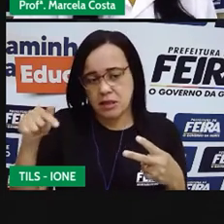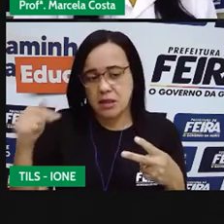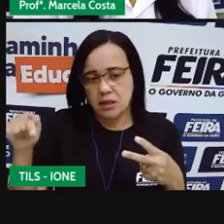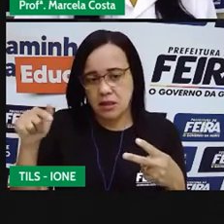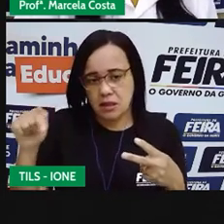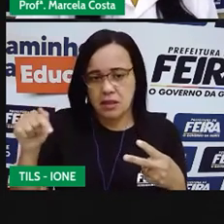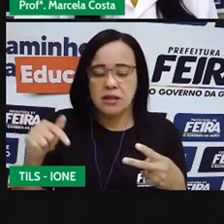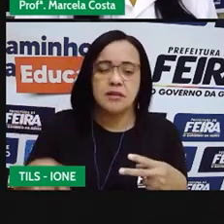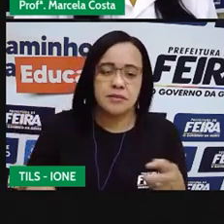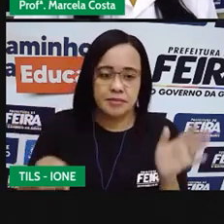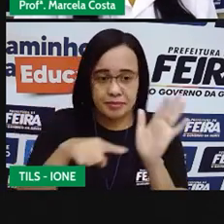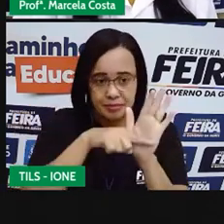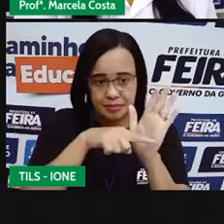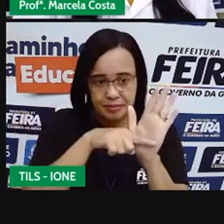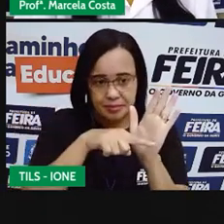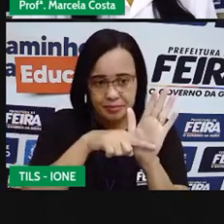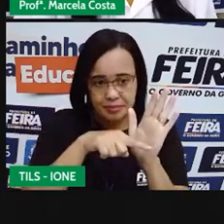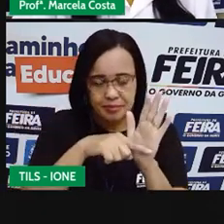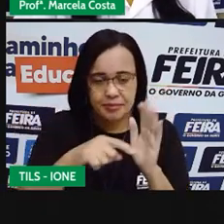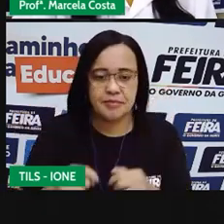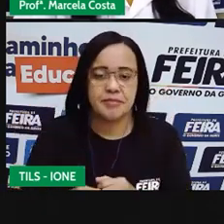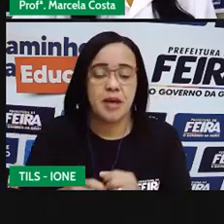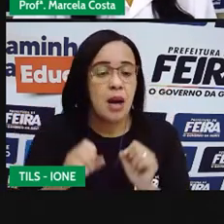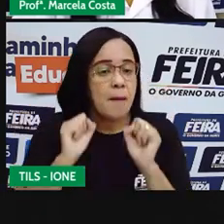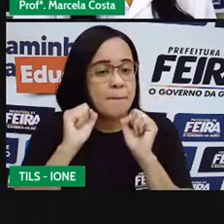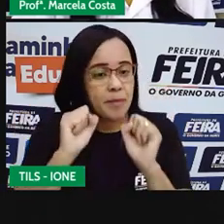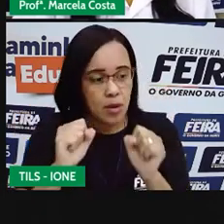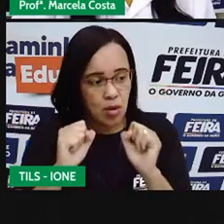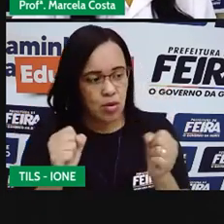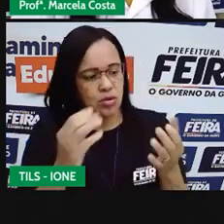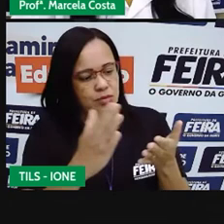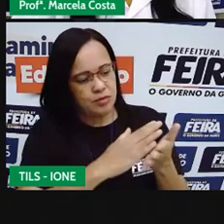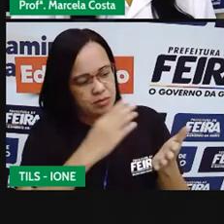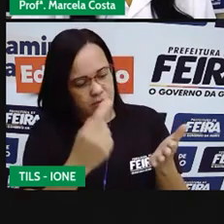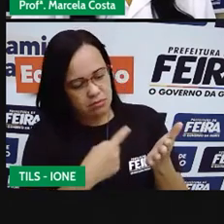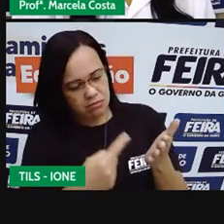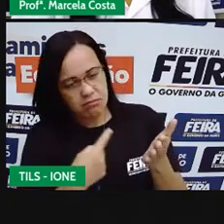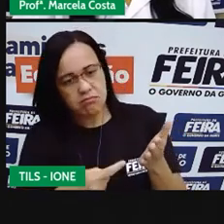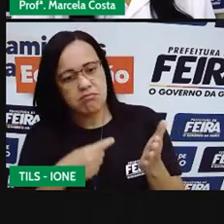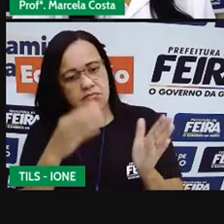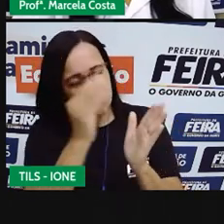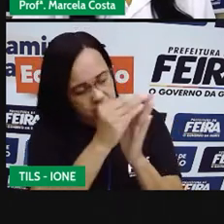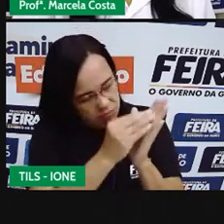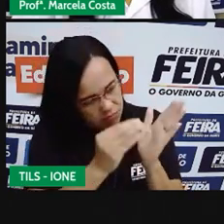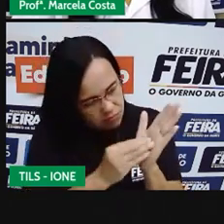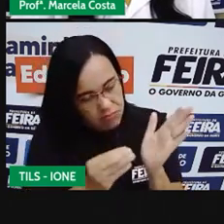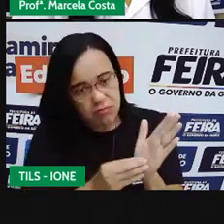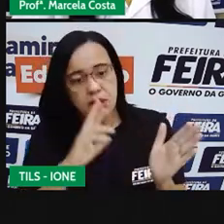precisa apagar no seu caderno deixa registrado que é pra você saber como foi que você fez